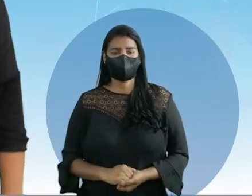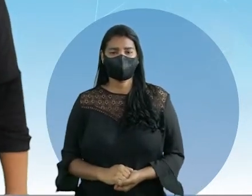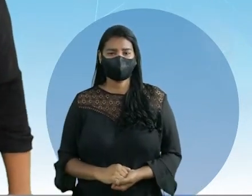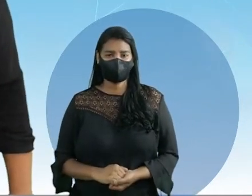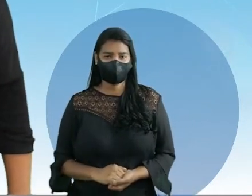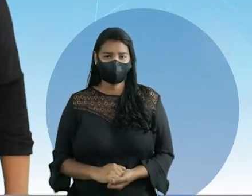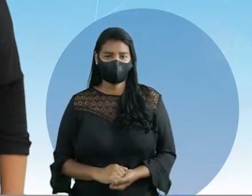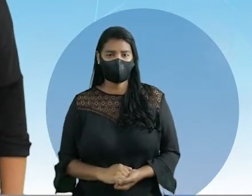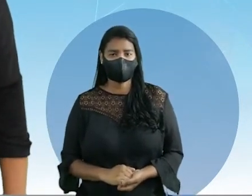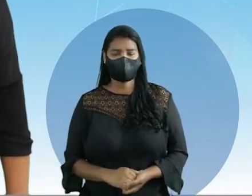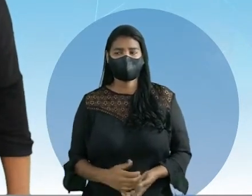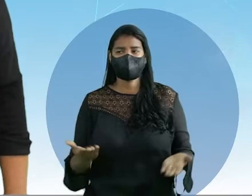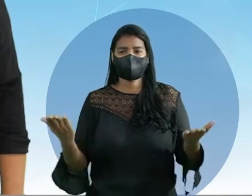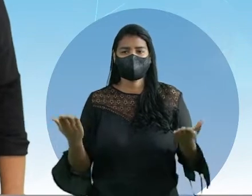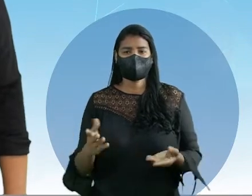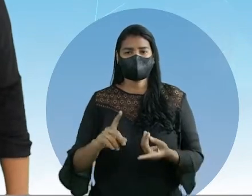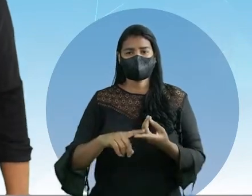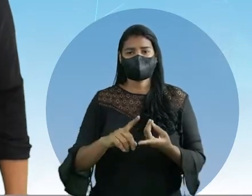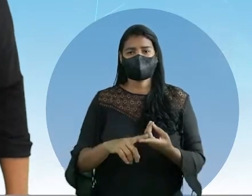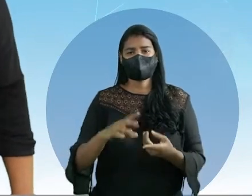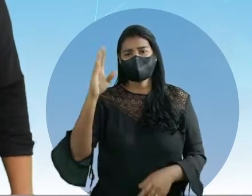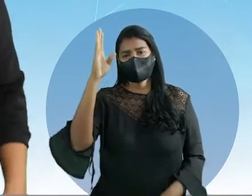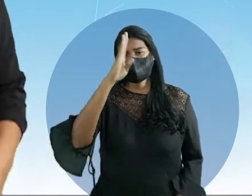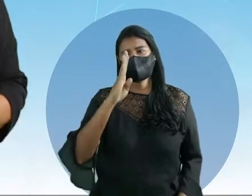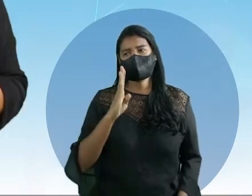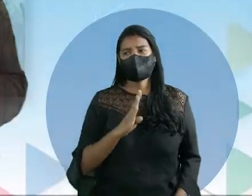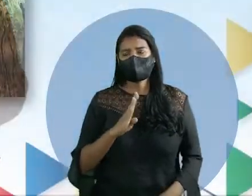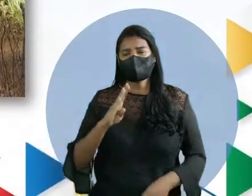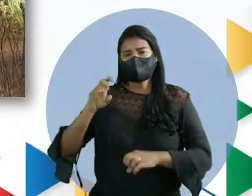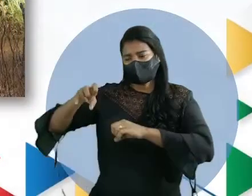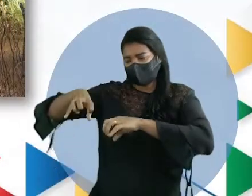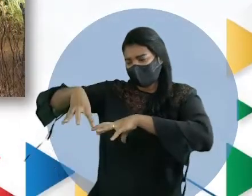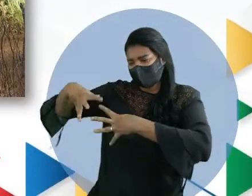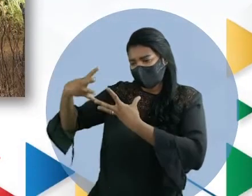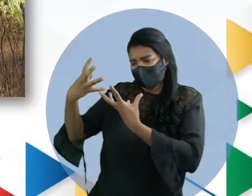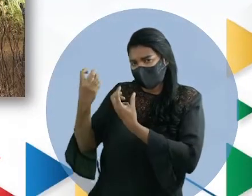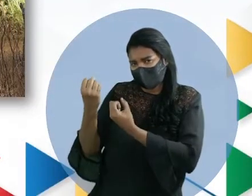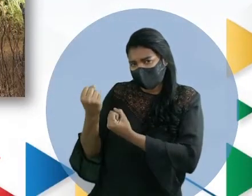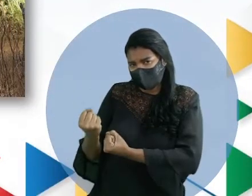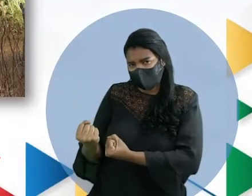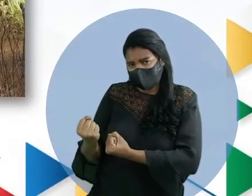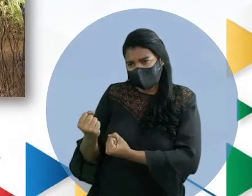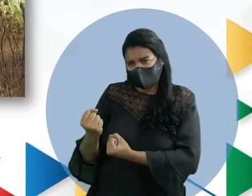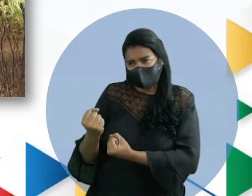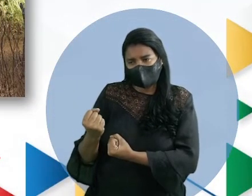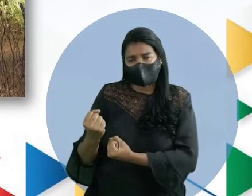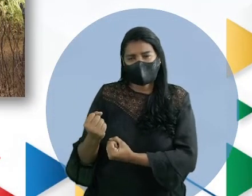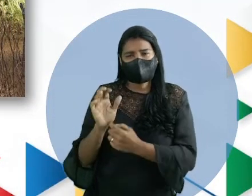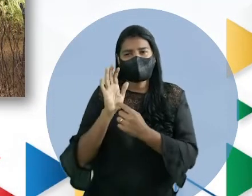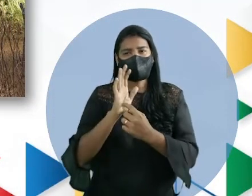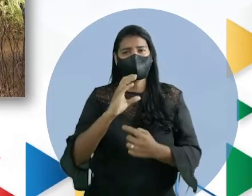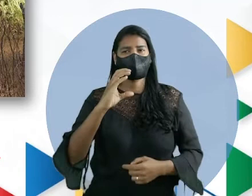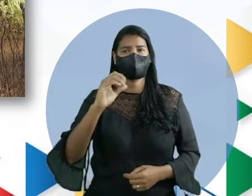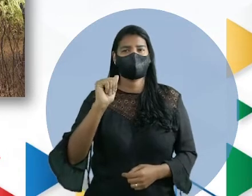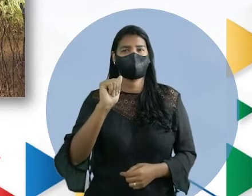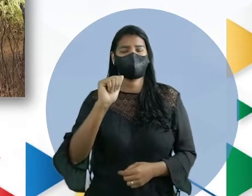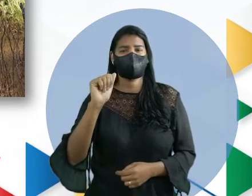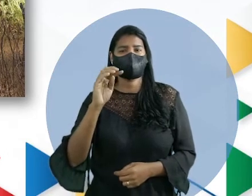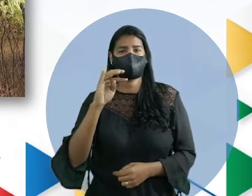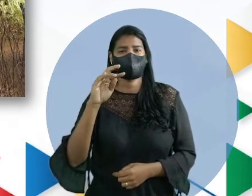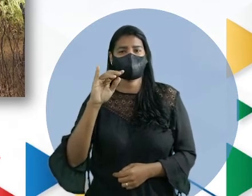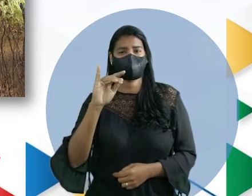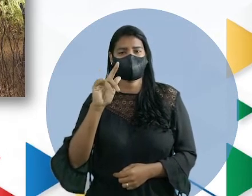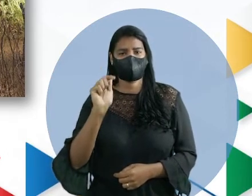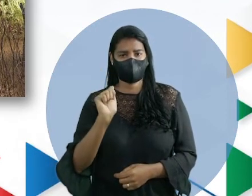Vamos também, no Brasil, tem a caatinga, gente. A caatinga, ela é linda, principalmente a gente aqui de Pernambuco, que tem uma